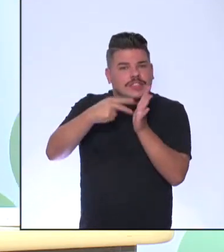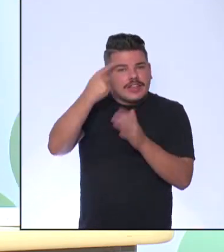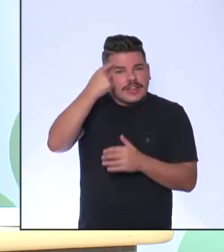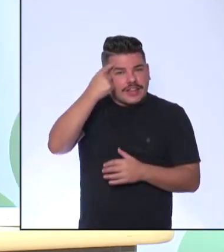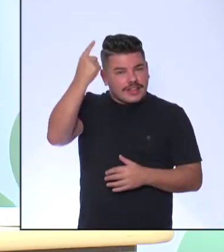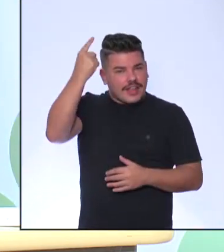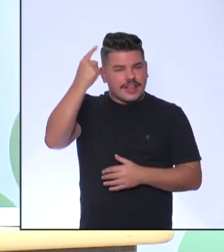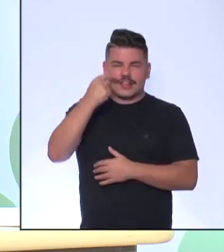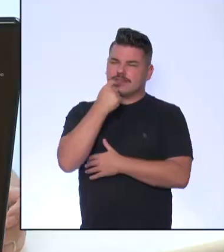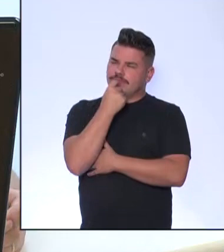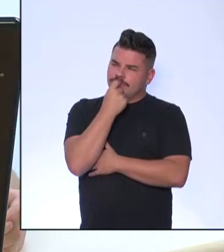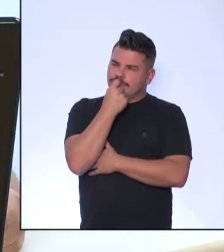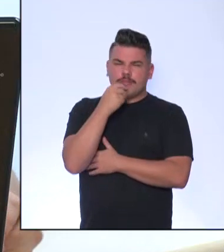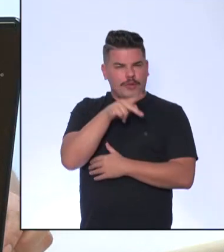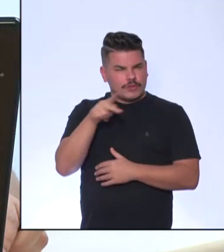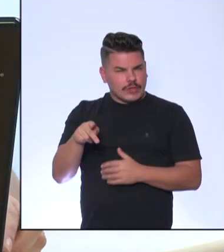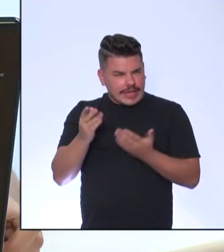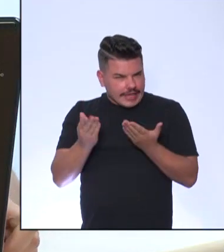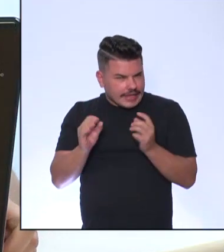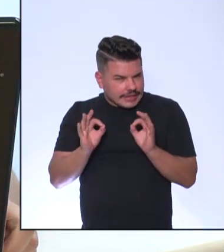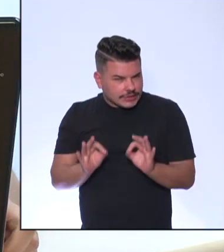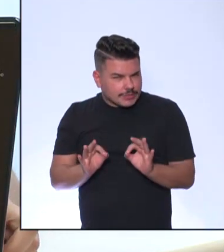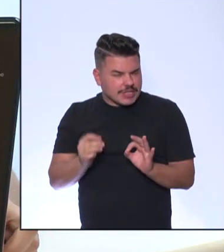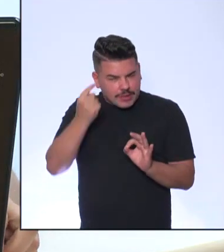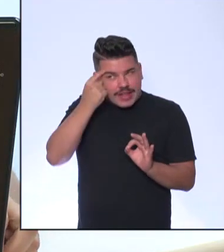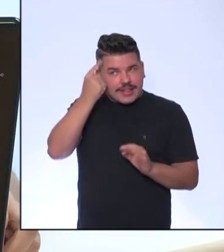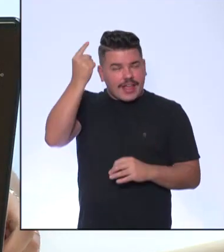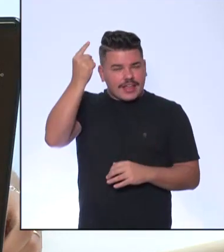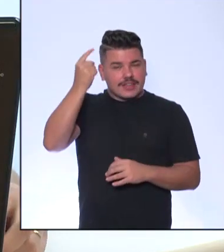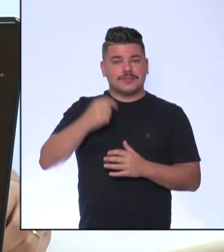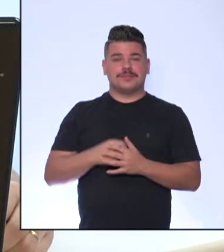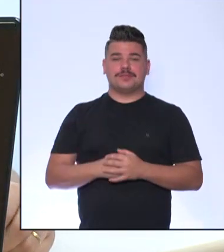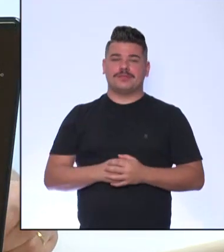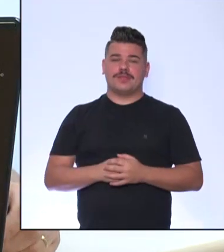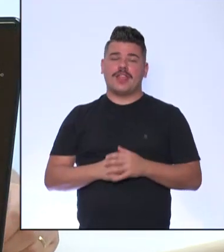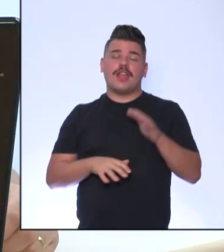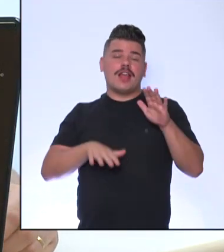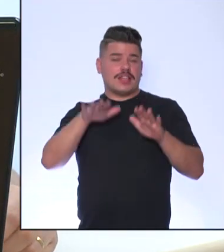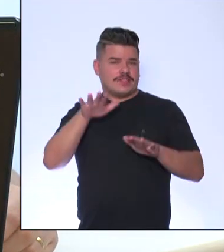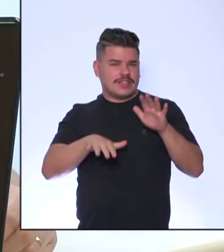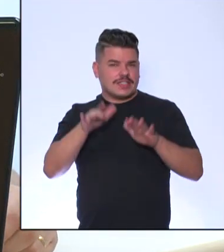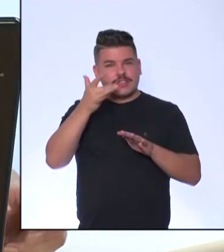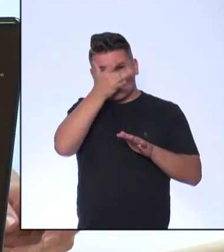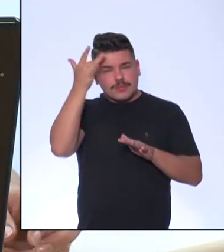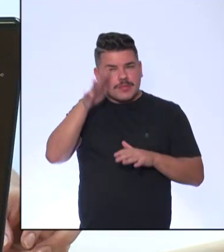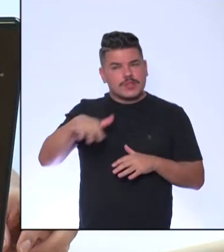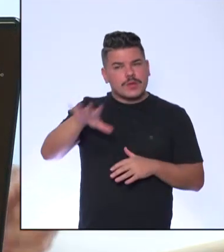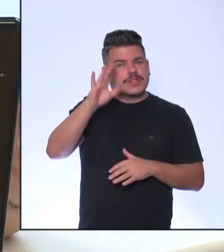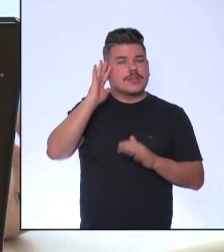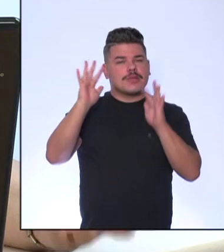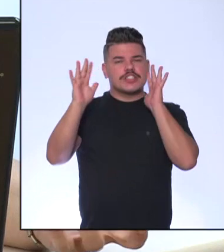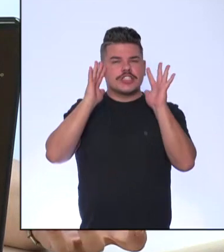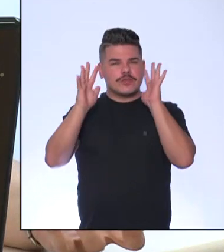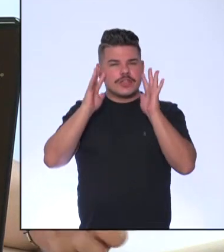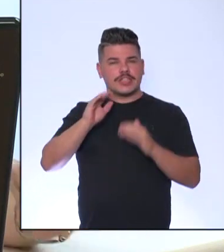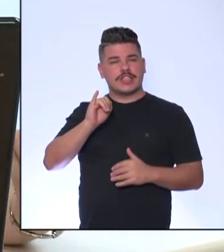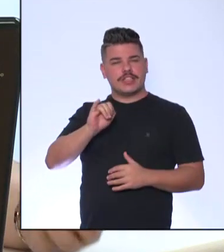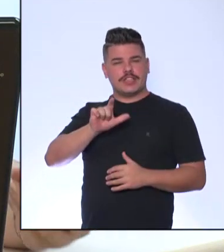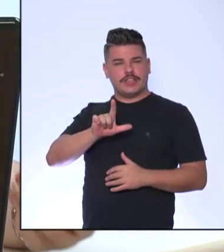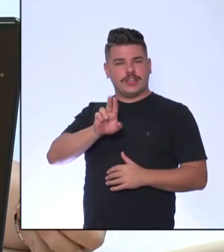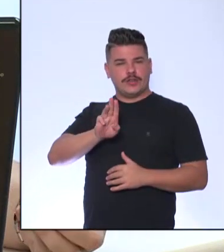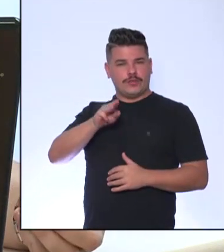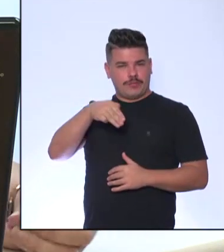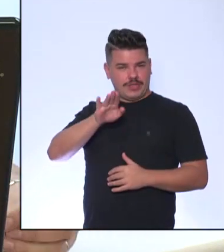Seria isso, Priscila? Então, muitas vezes a gente representa o iluminismo como a lâmpada.